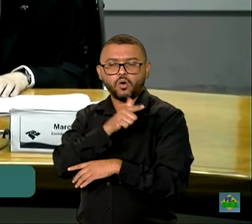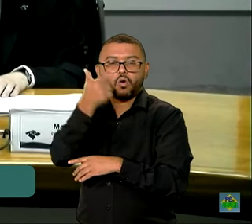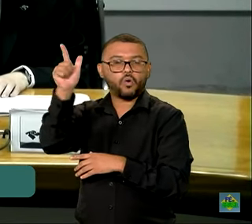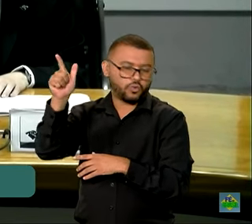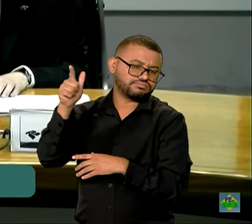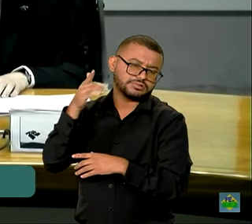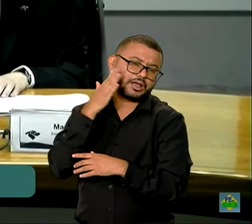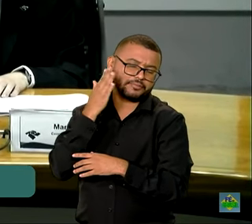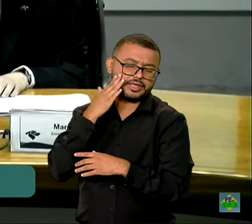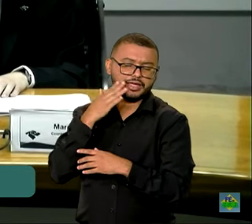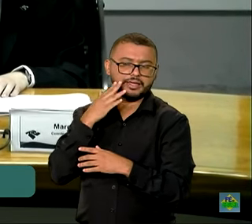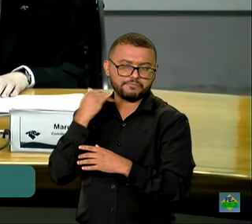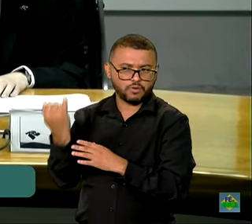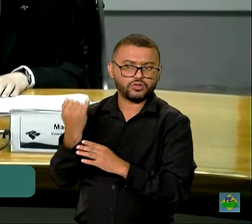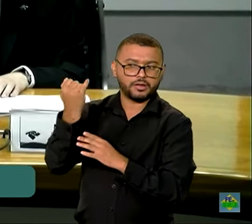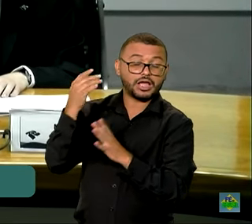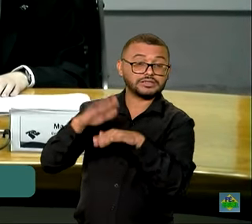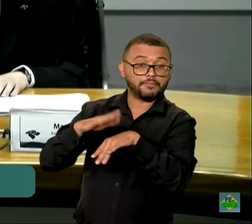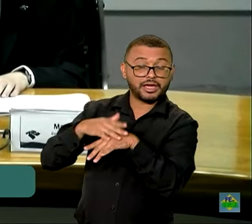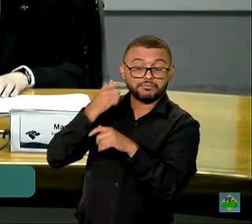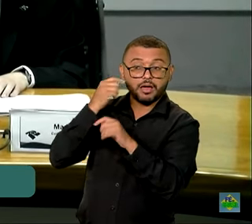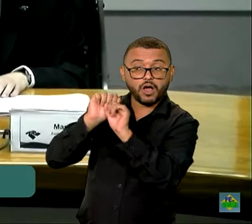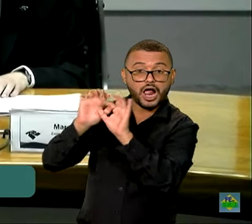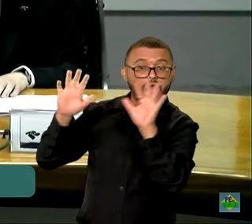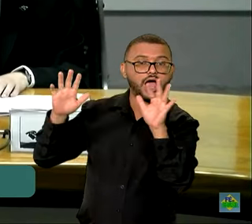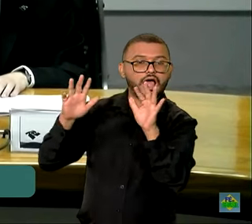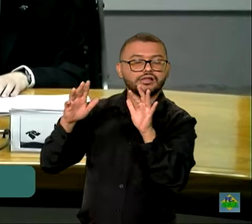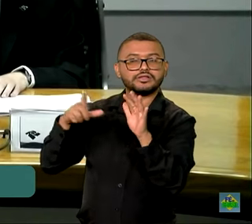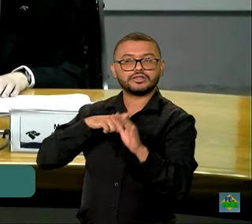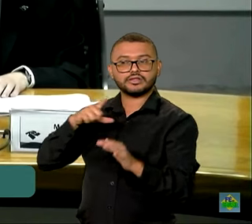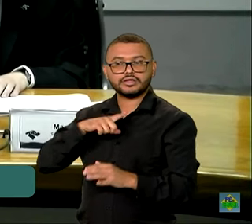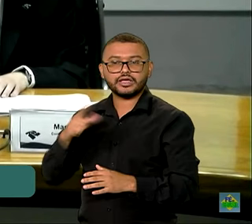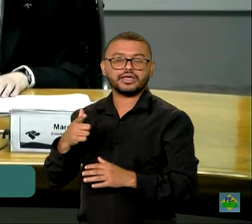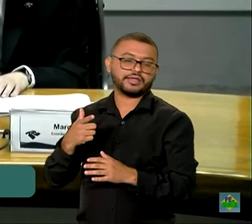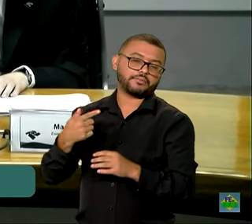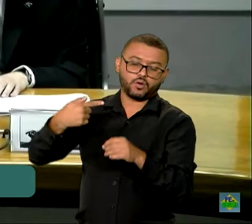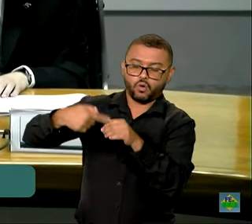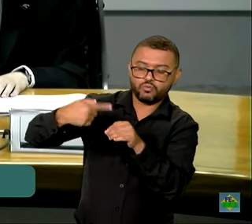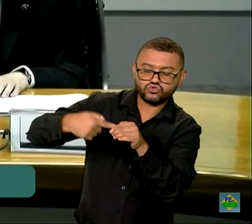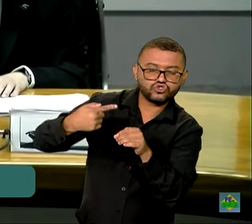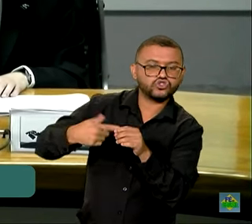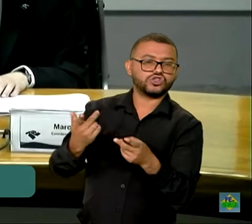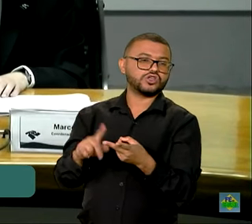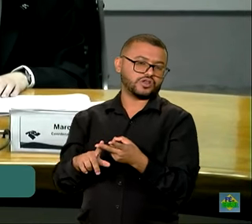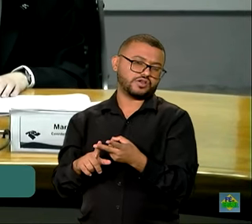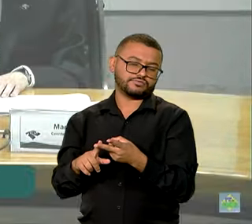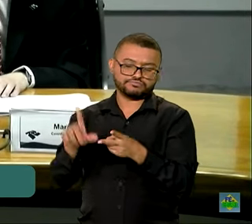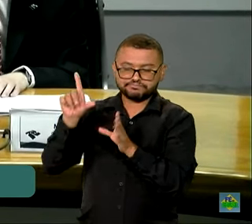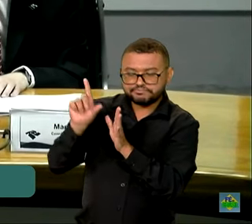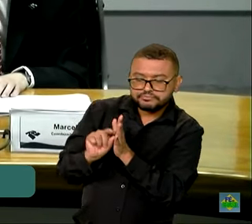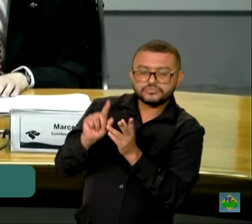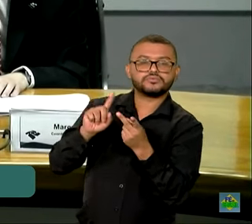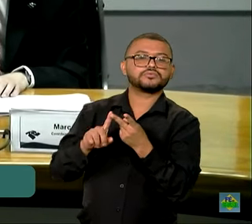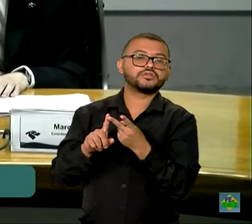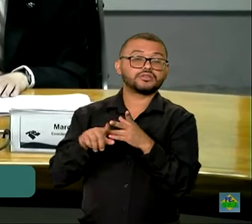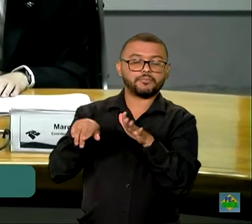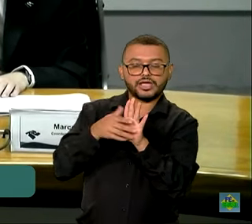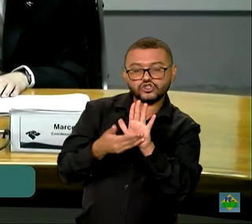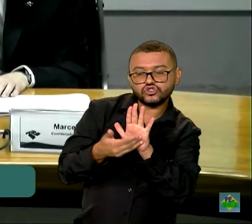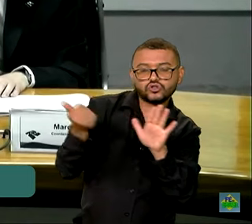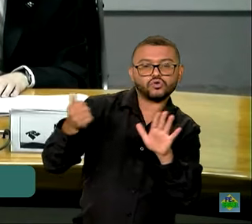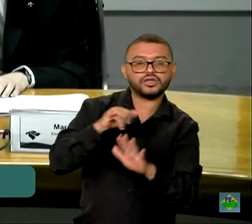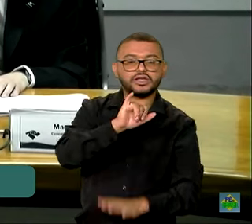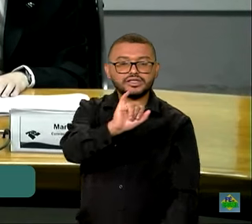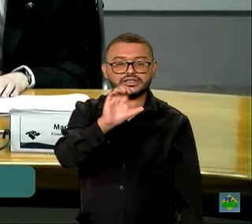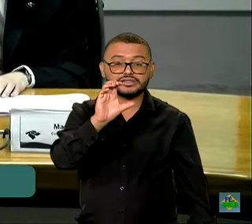aspectos, gente justifica pela reoneração dos combustíveis e também pela exclusão do